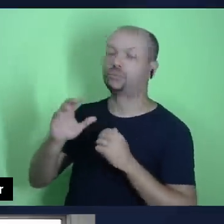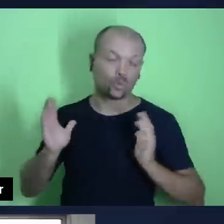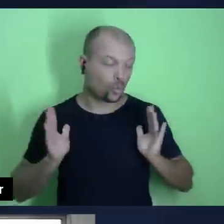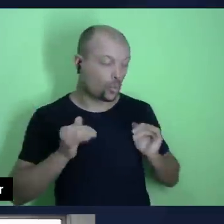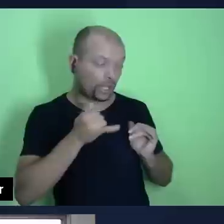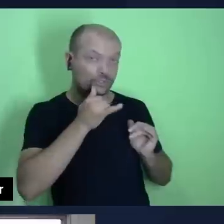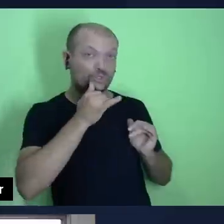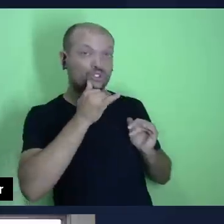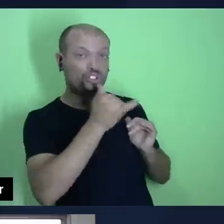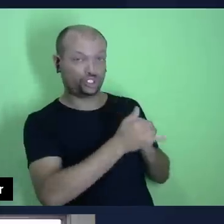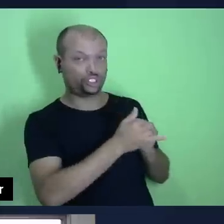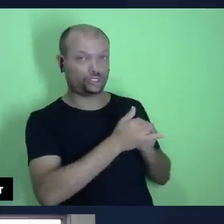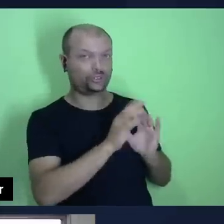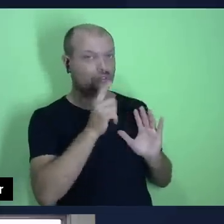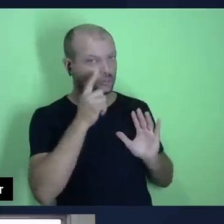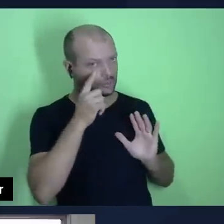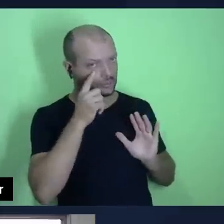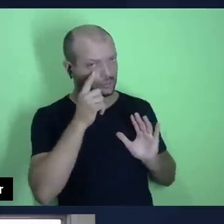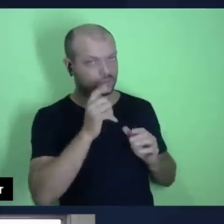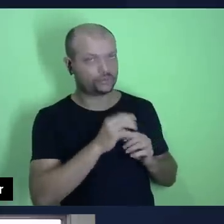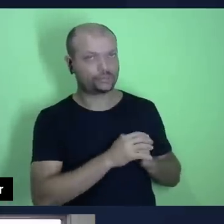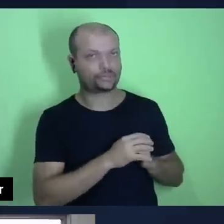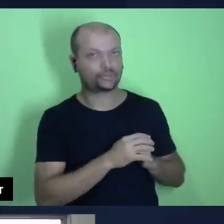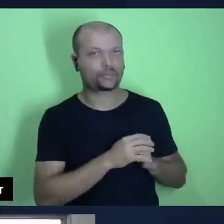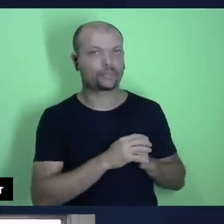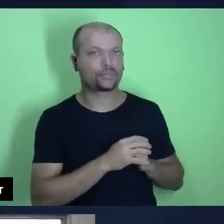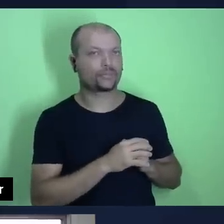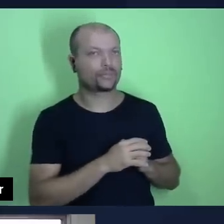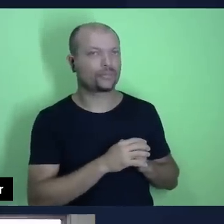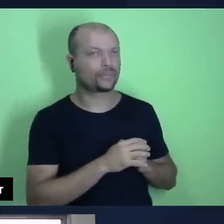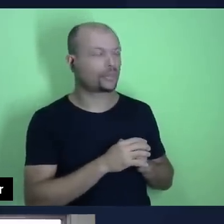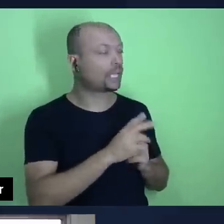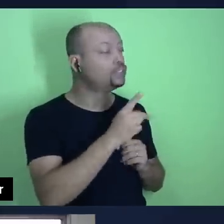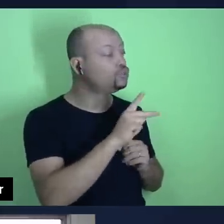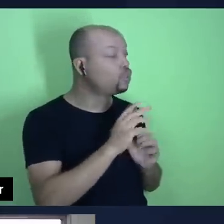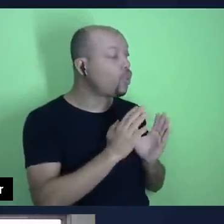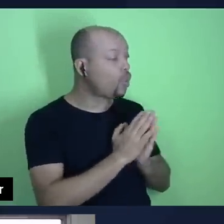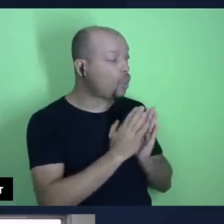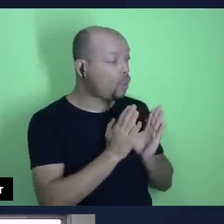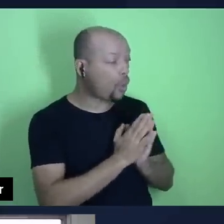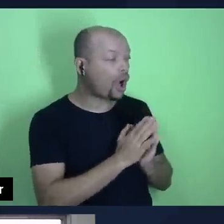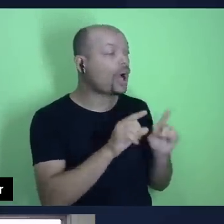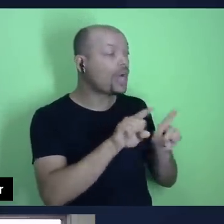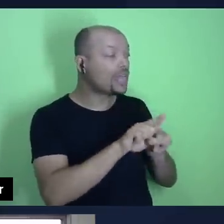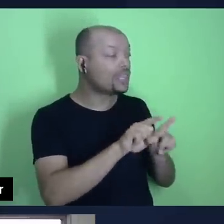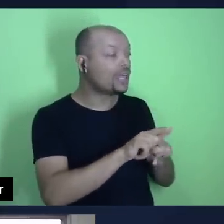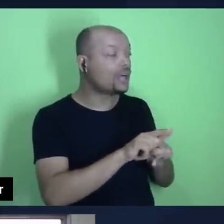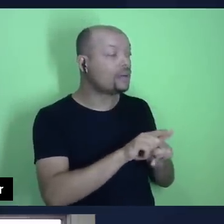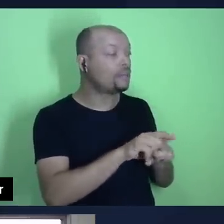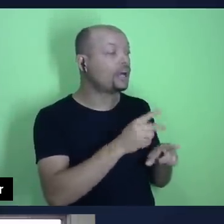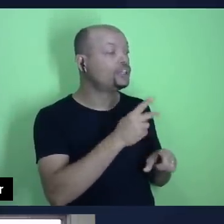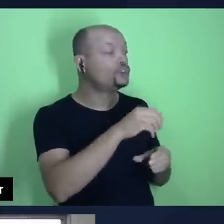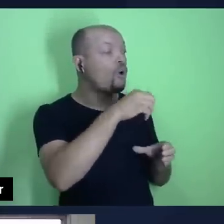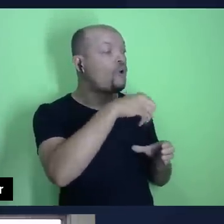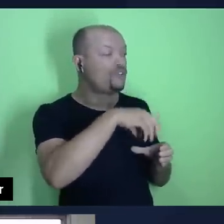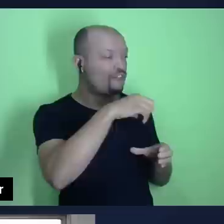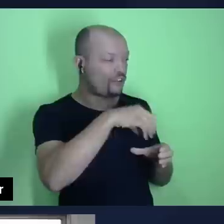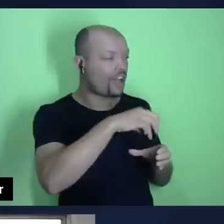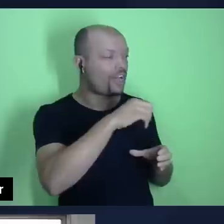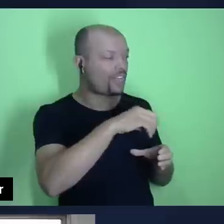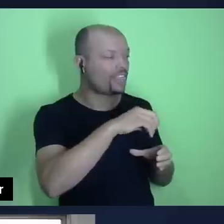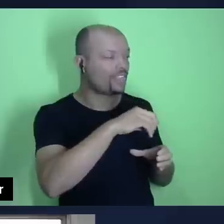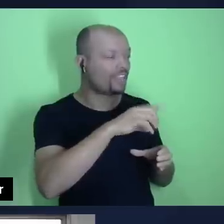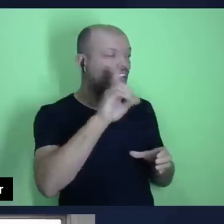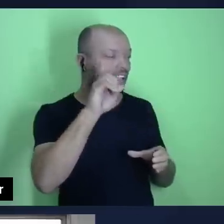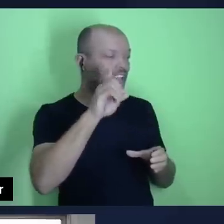interessante a resposta do anjo, as tuas orações e as tuas esmolas subiram para